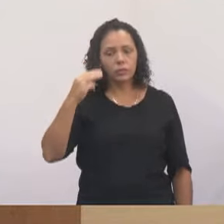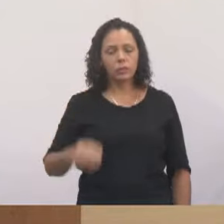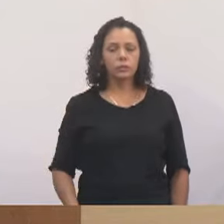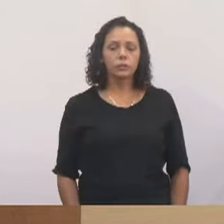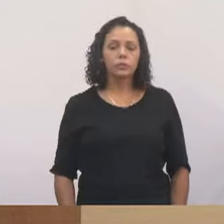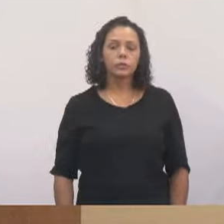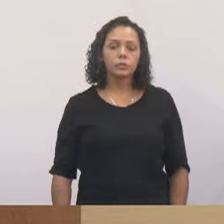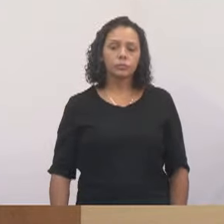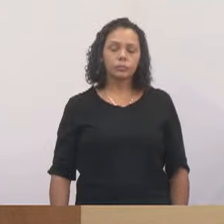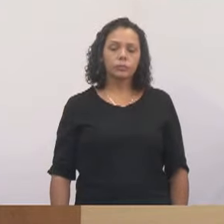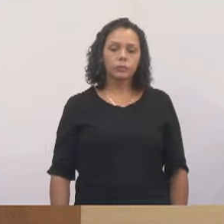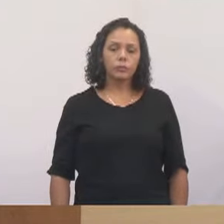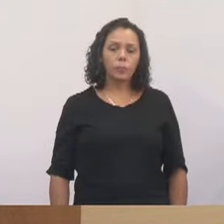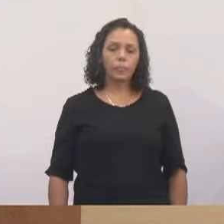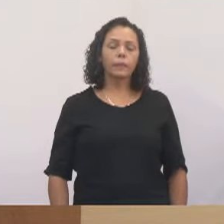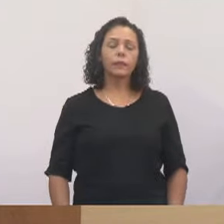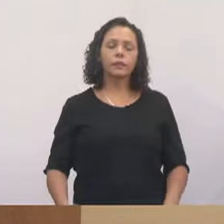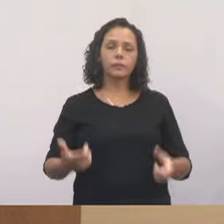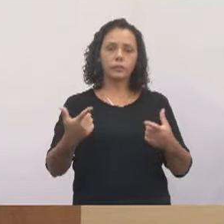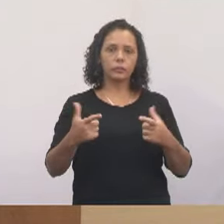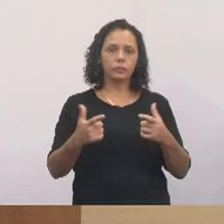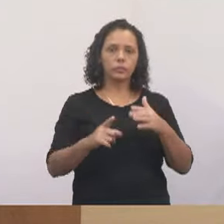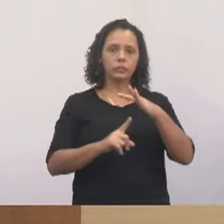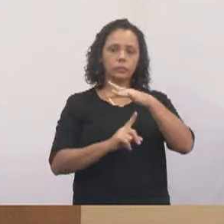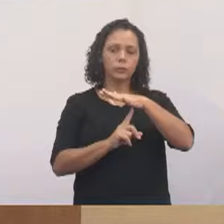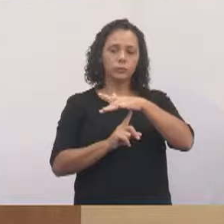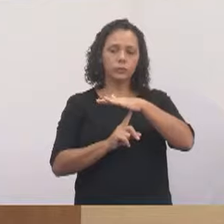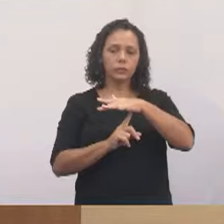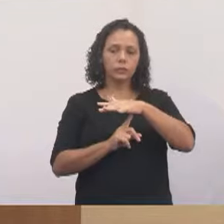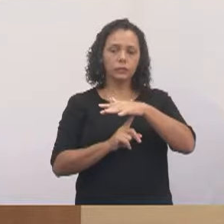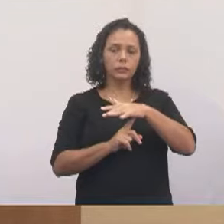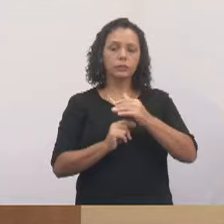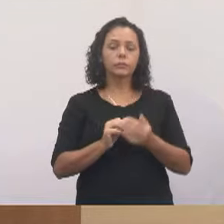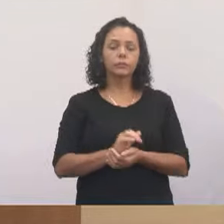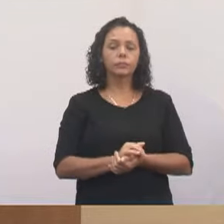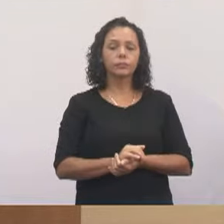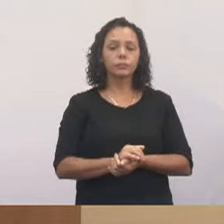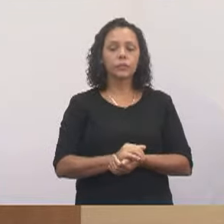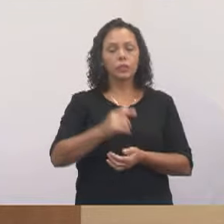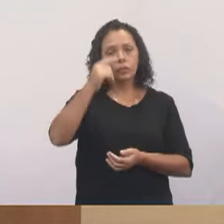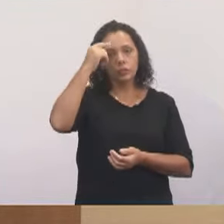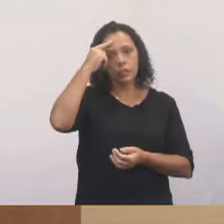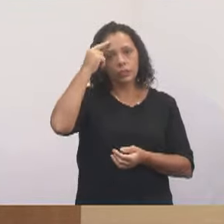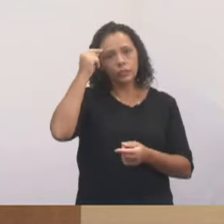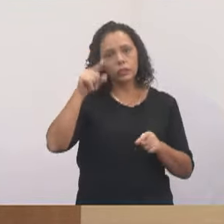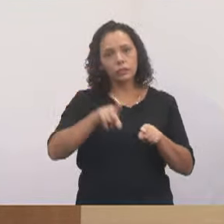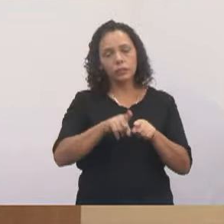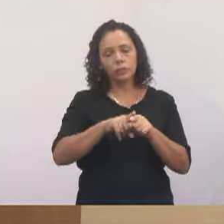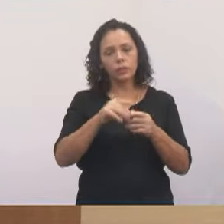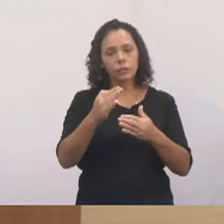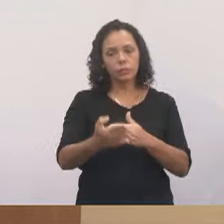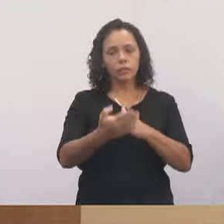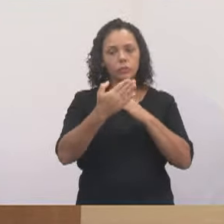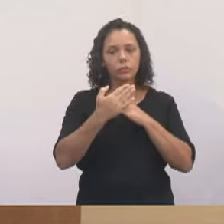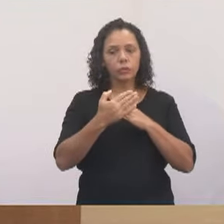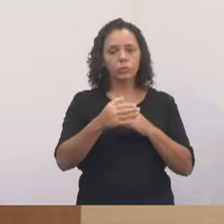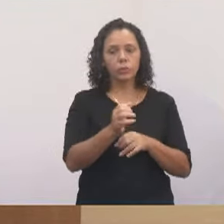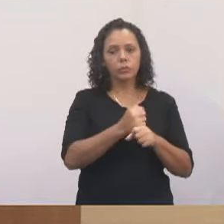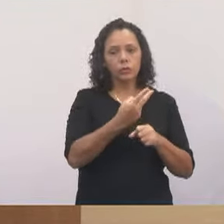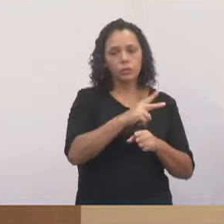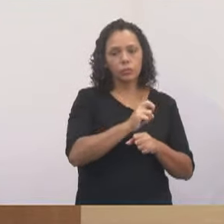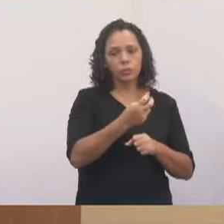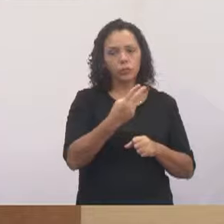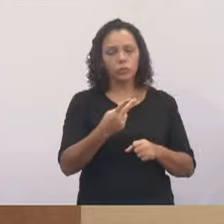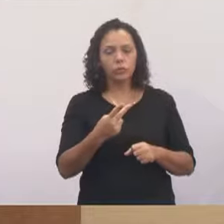denominada Praça Dionísio Tobone, graças à parceria que eu tive com o Sazaki também, porque desde 2021